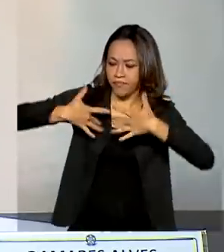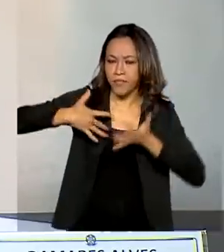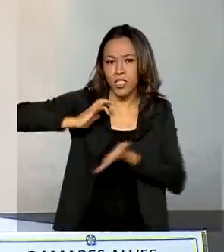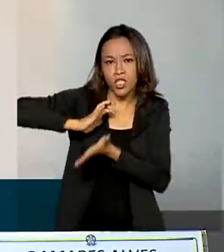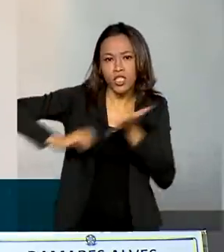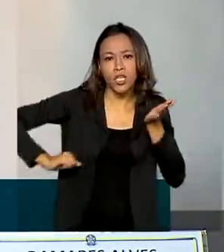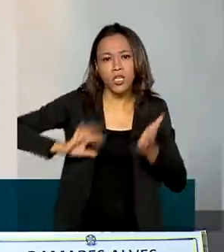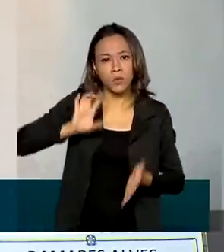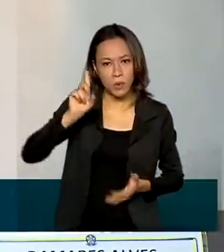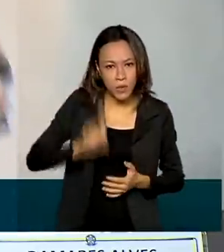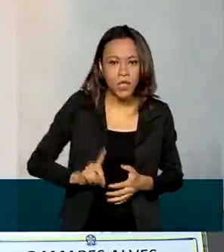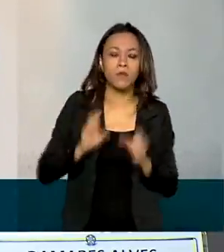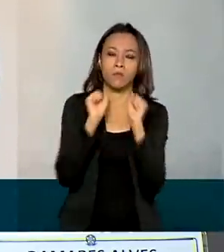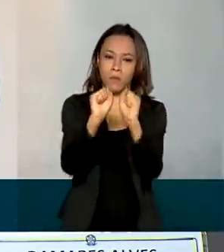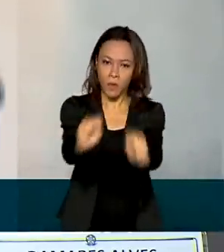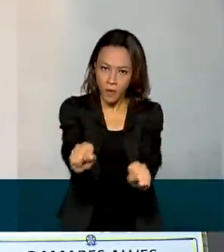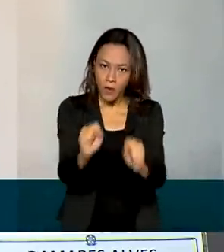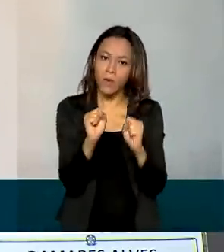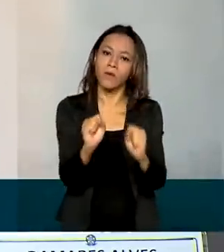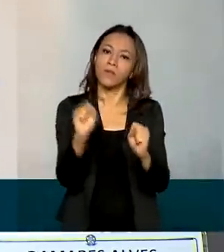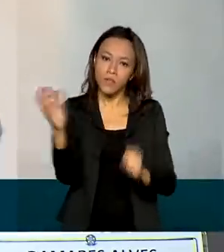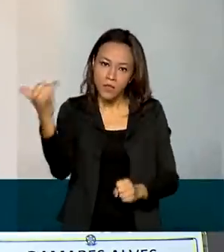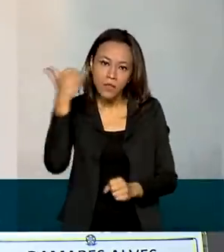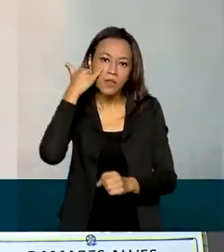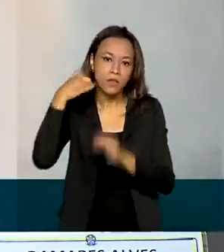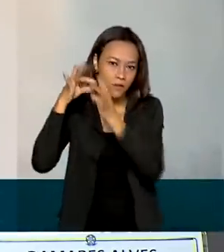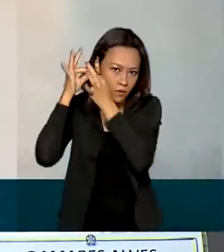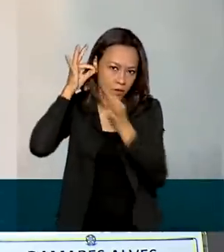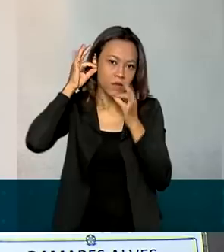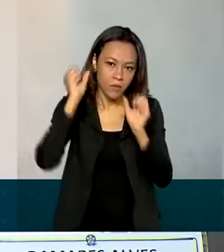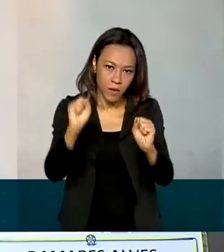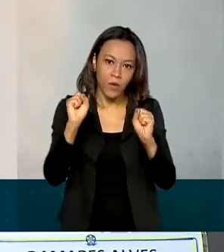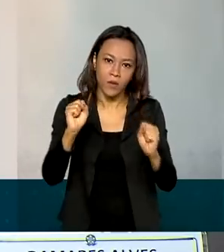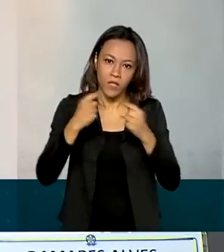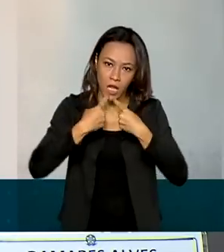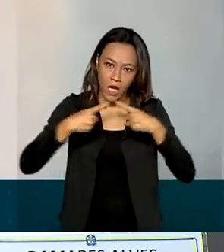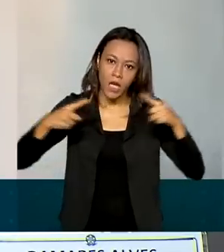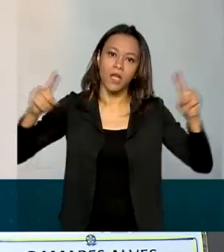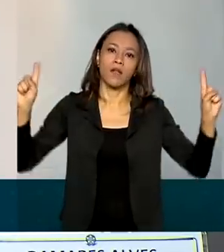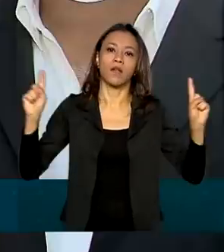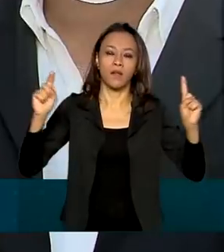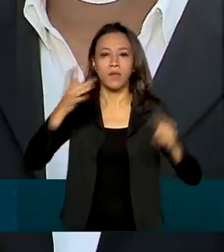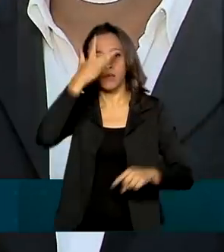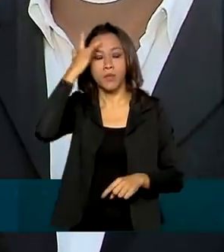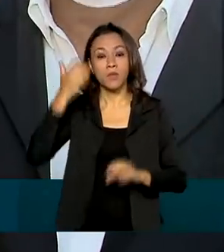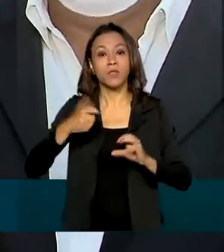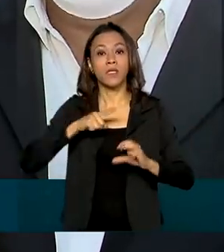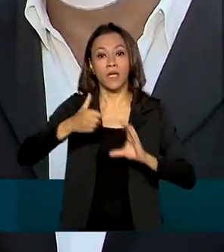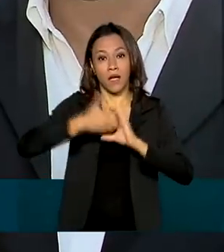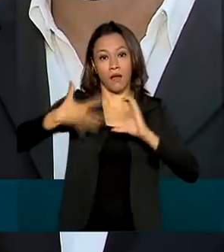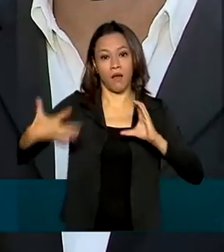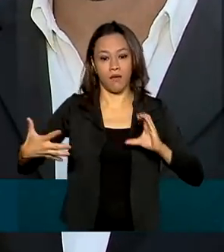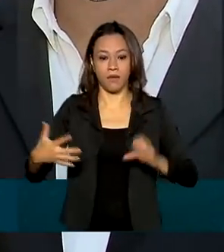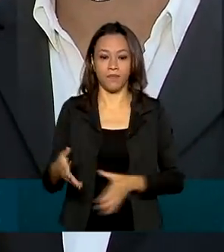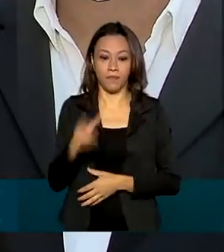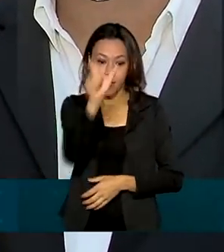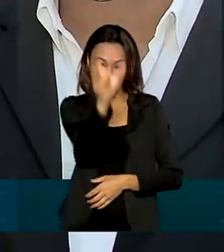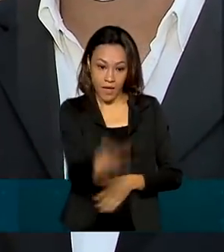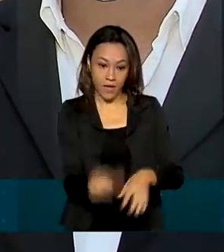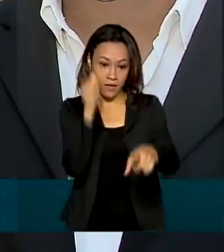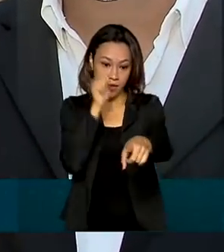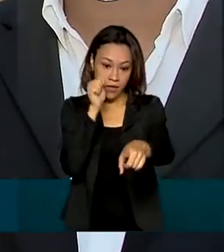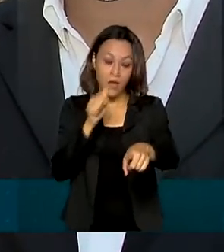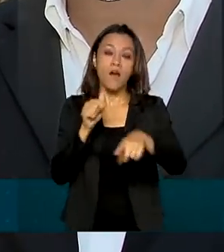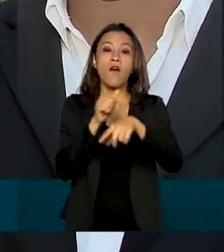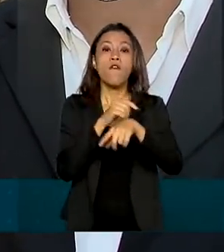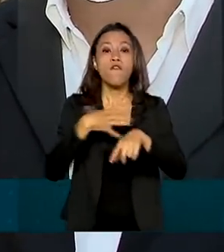agora uma ouvidoria nacional com uma marcação direta para os raros no Brasil. A filha de Sandra Santos faleceu